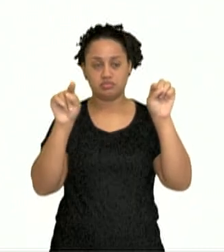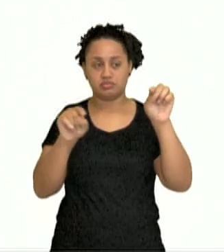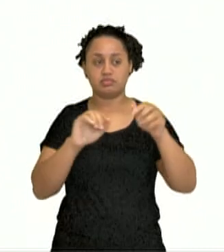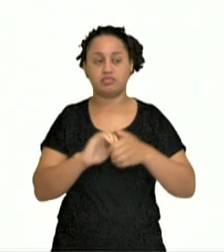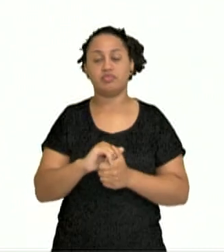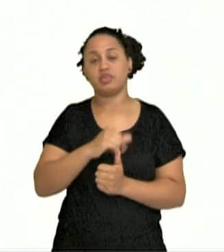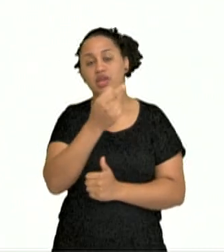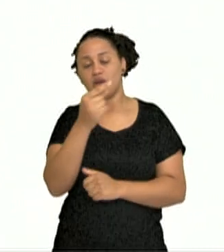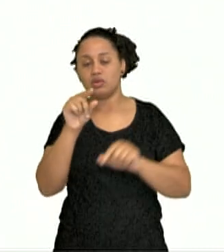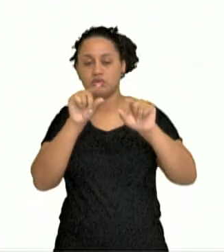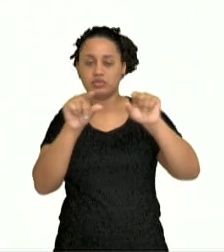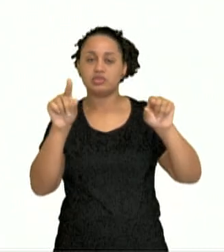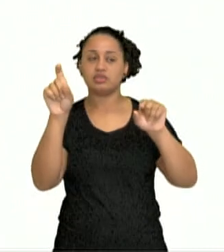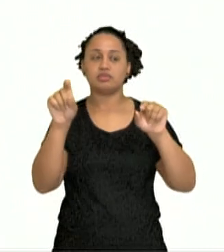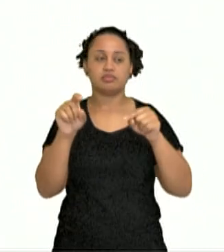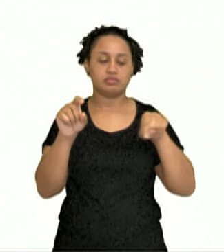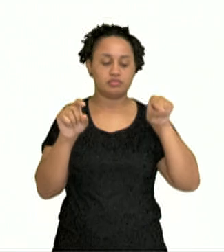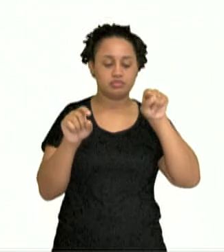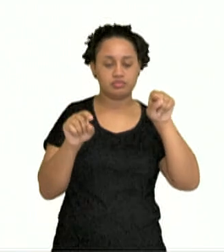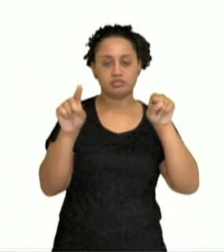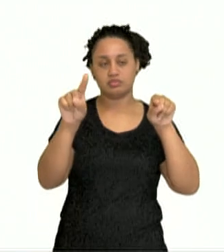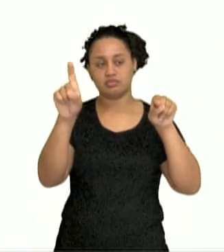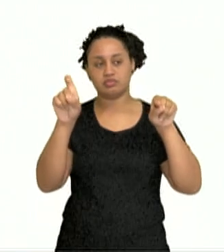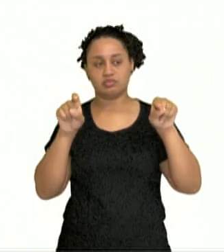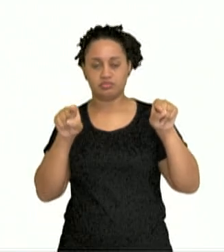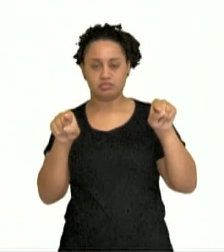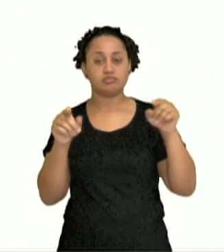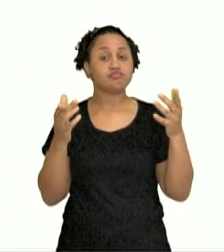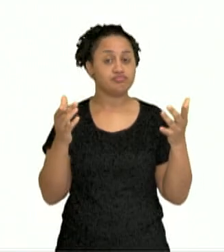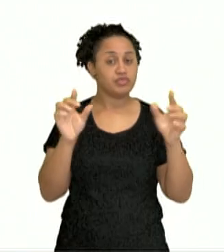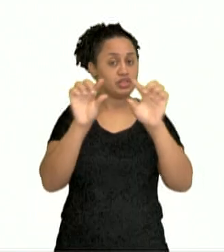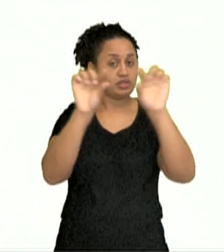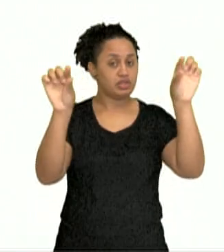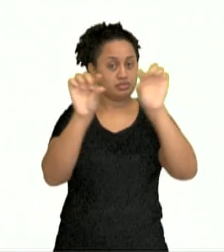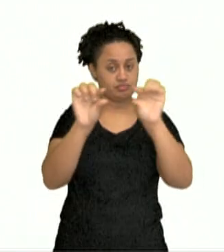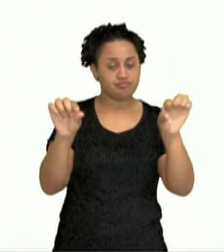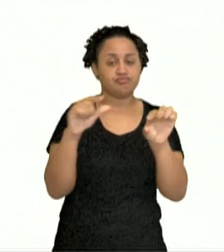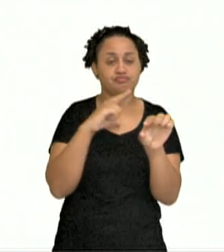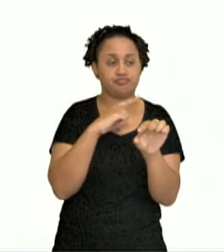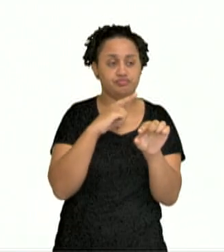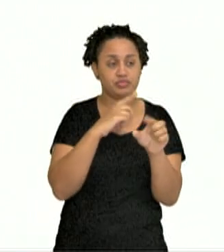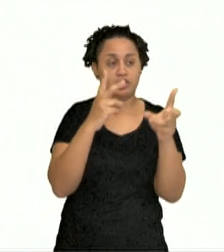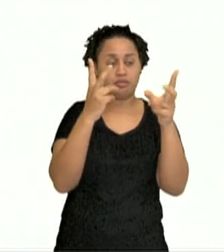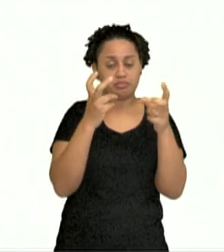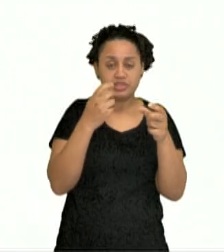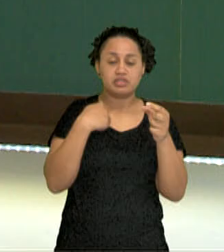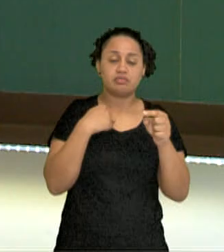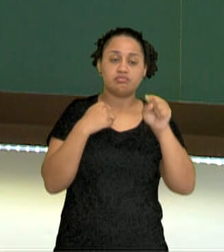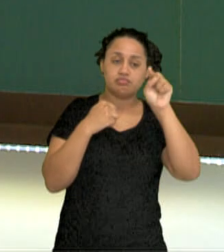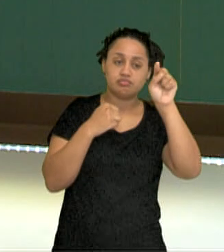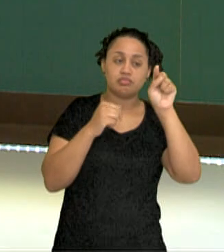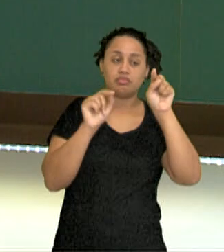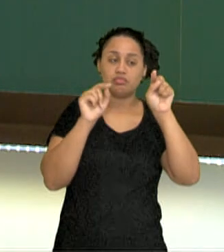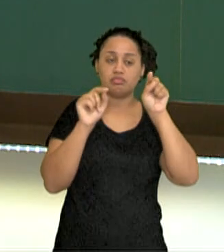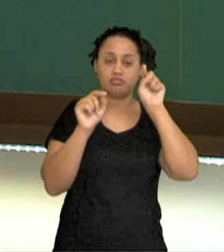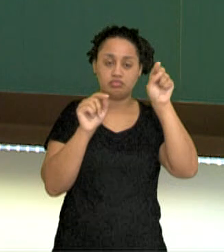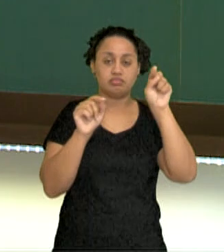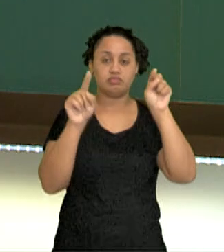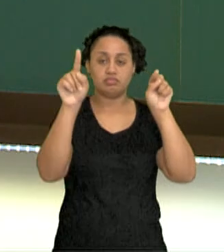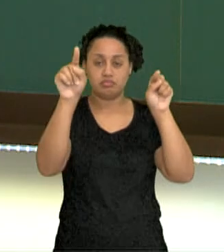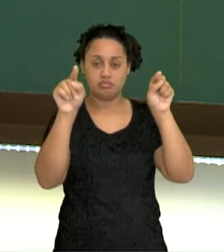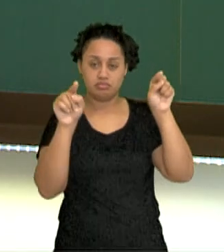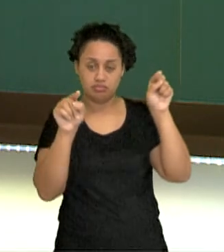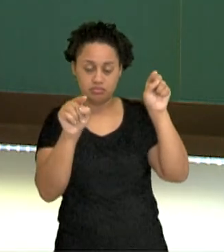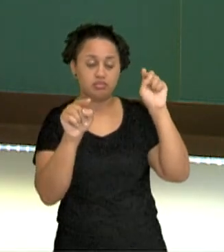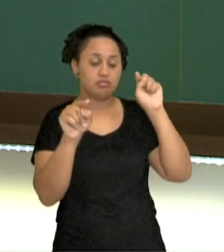E agora com a interrogação. Quantos anos tem? Então, observem os sinais invertidos no início e os sinais normais